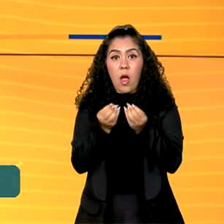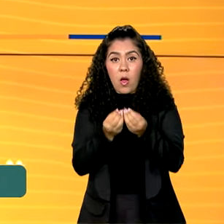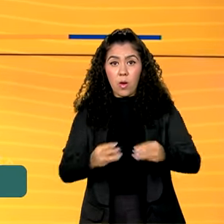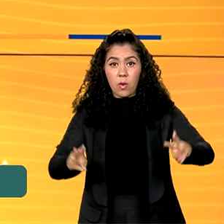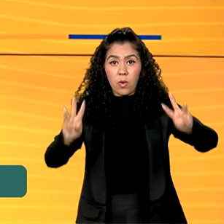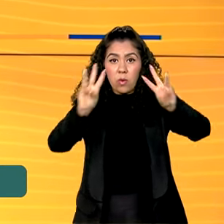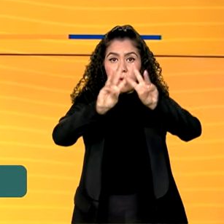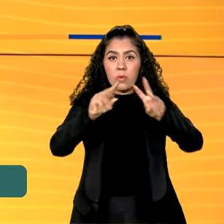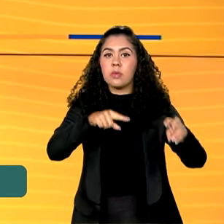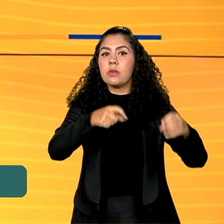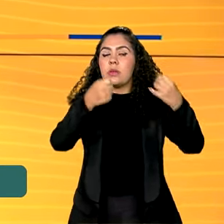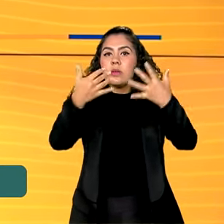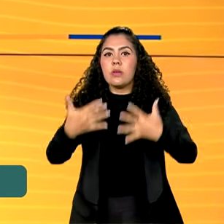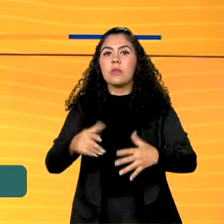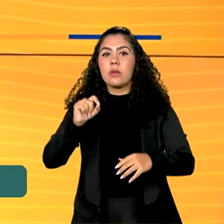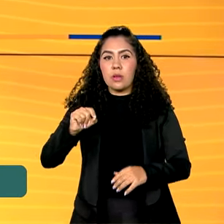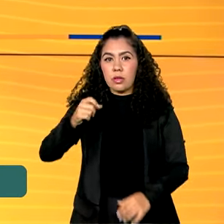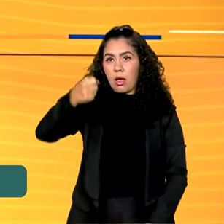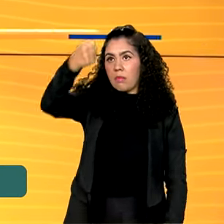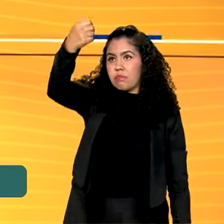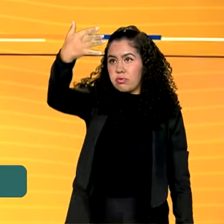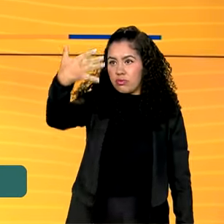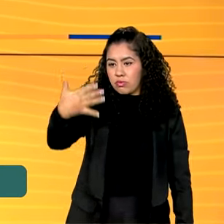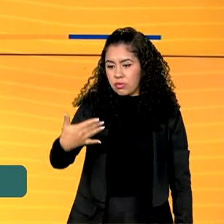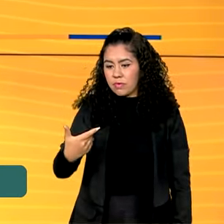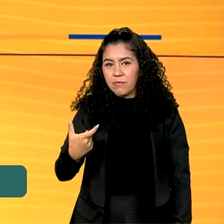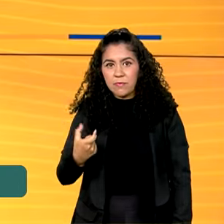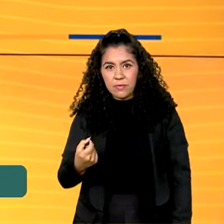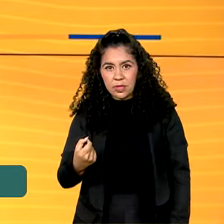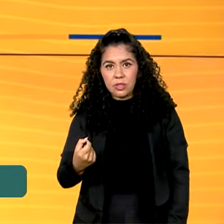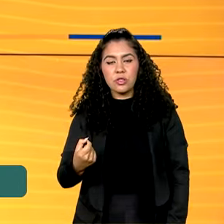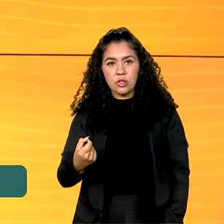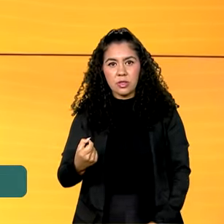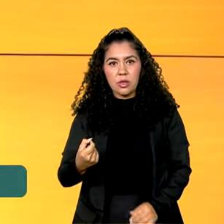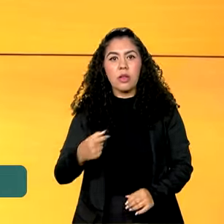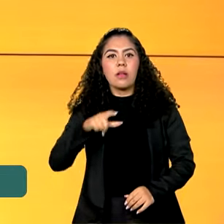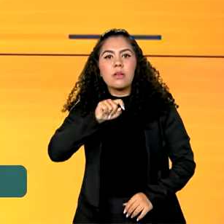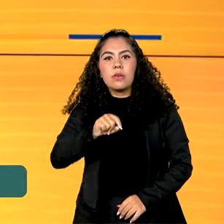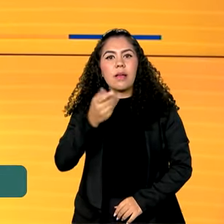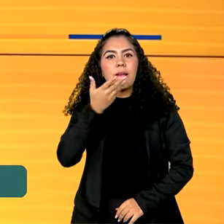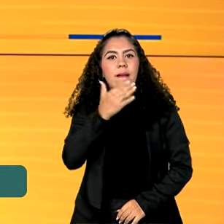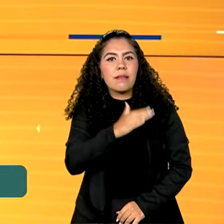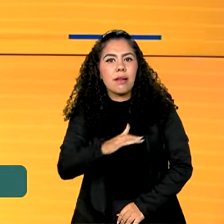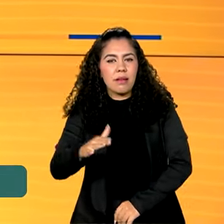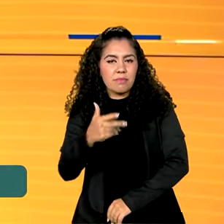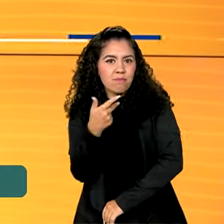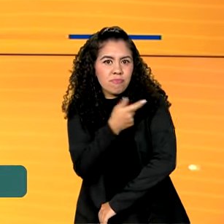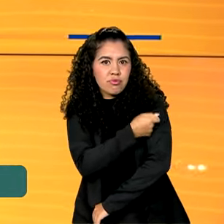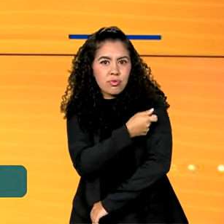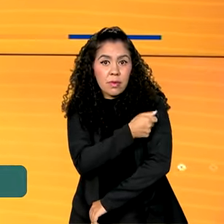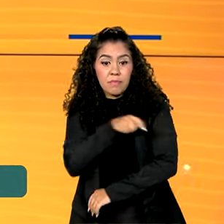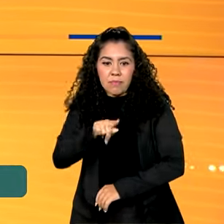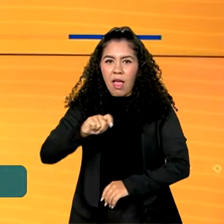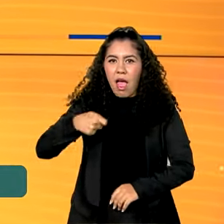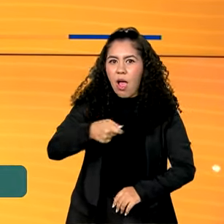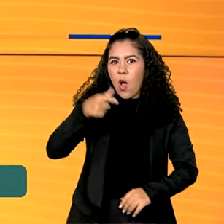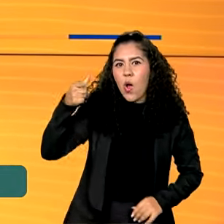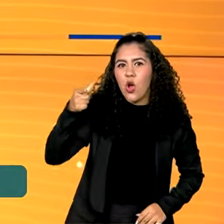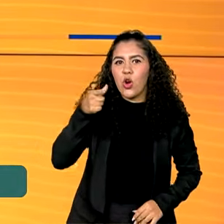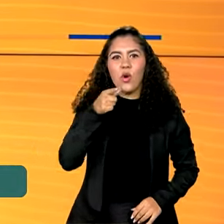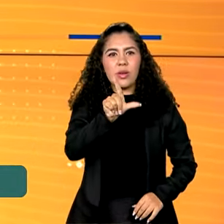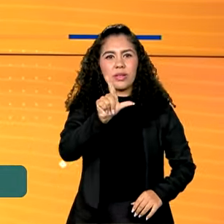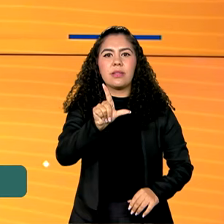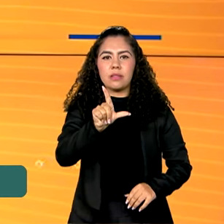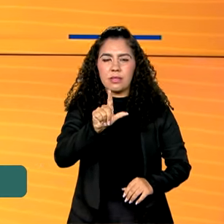retirou o Brasil da lista de 20 países com mais crianças não vacinadas no mundo. Essa conquista vem após uma